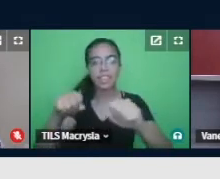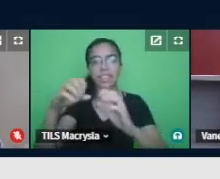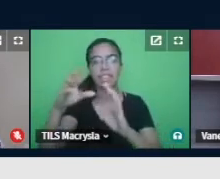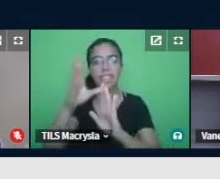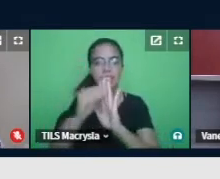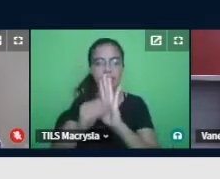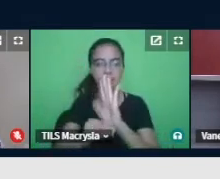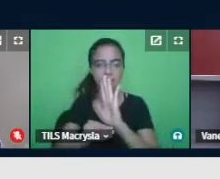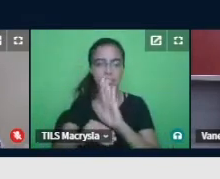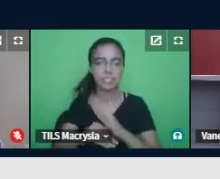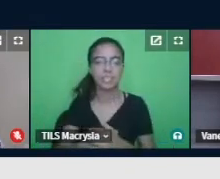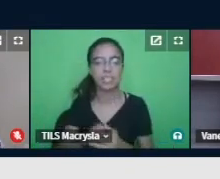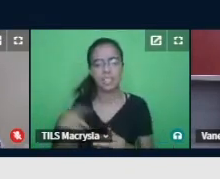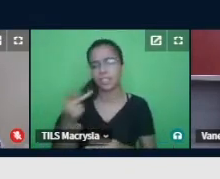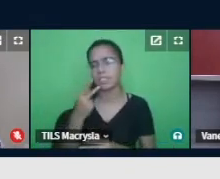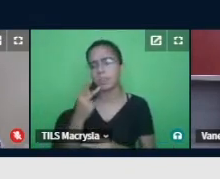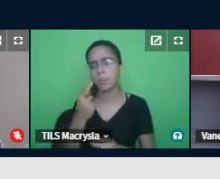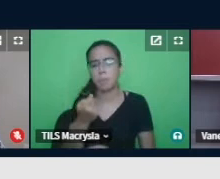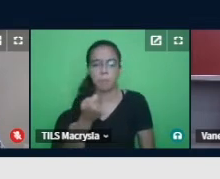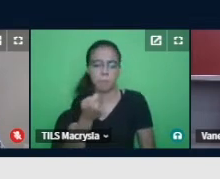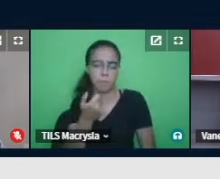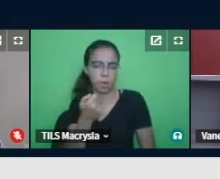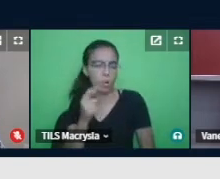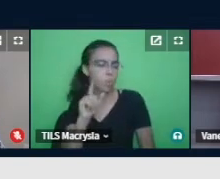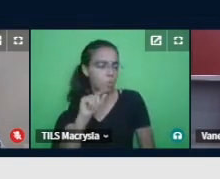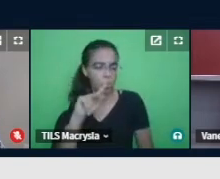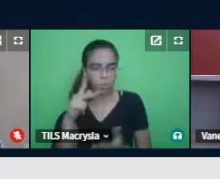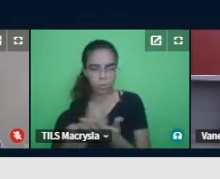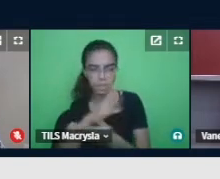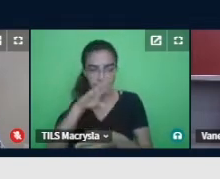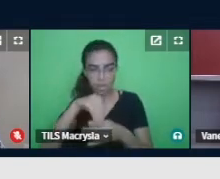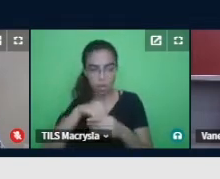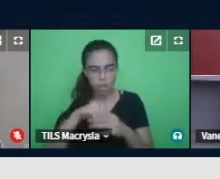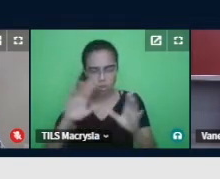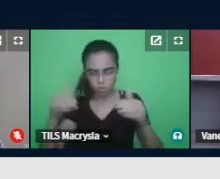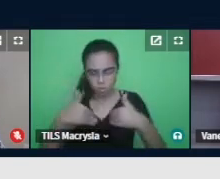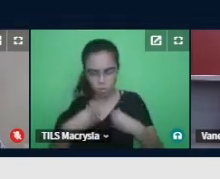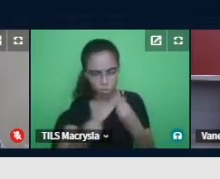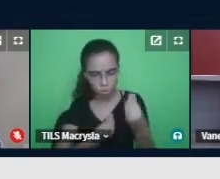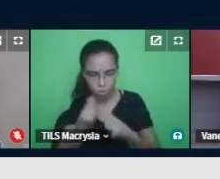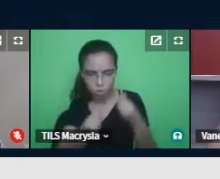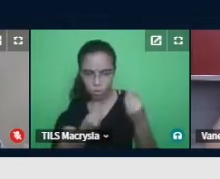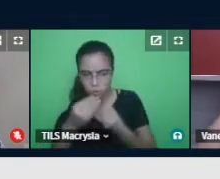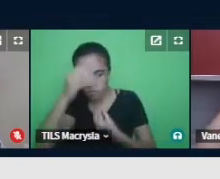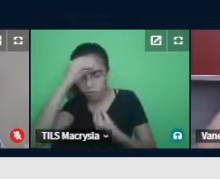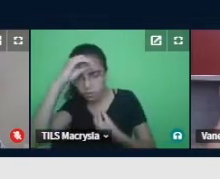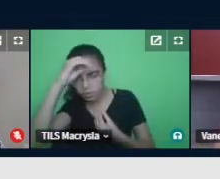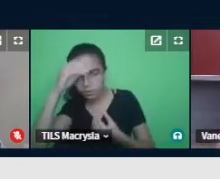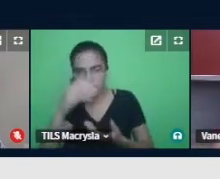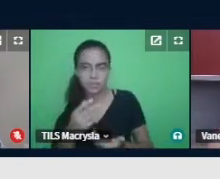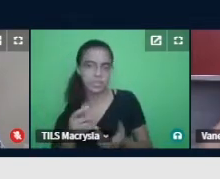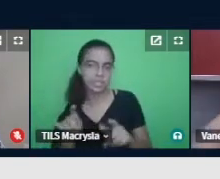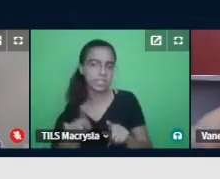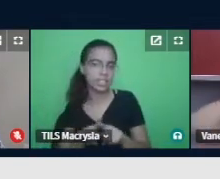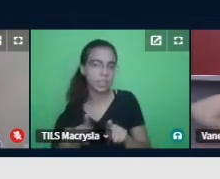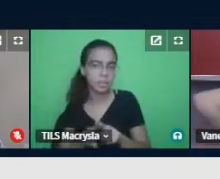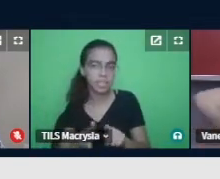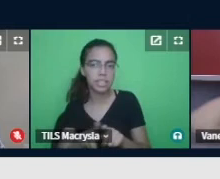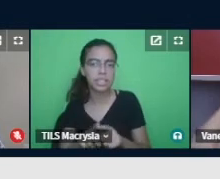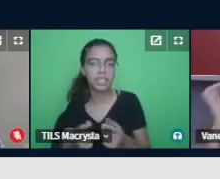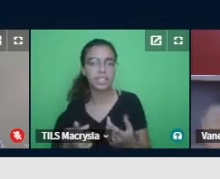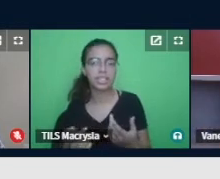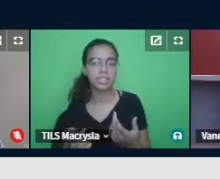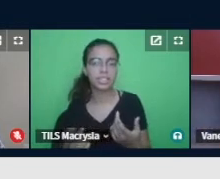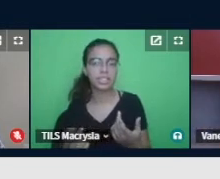ela fala que tinha pouca noção sobre o que era o autismo, sabia mais ou menos o que todo mundo dizia, manda a outra professora acalmar o